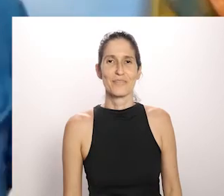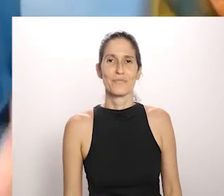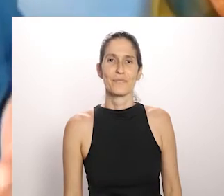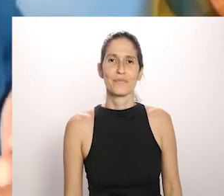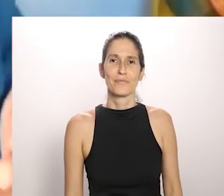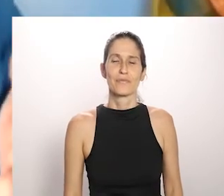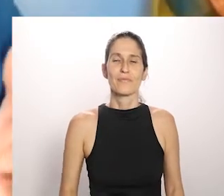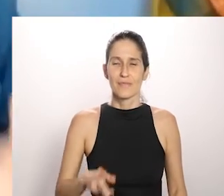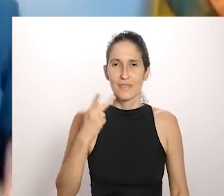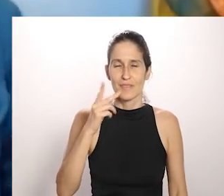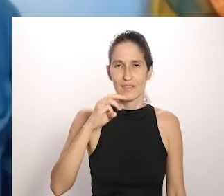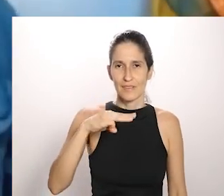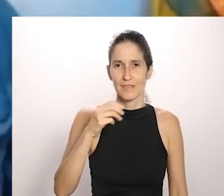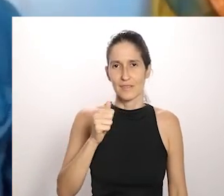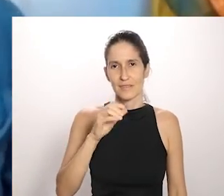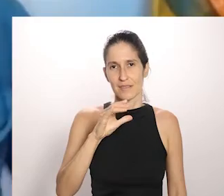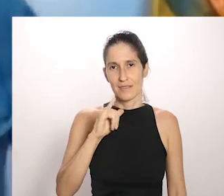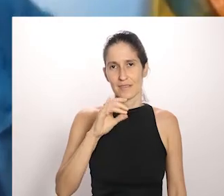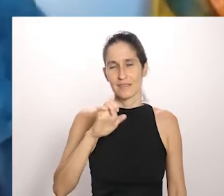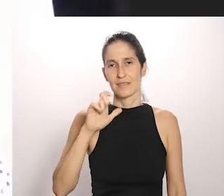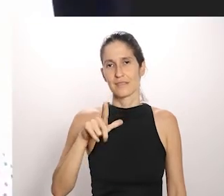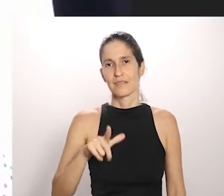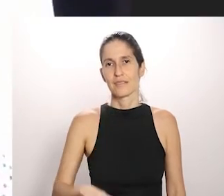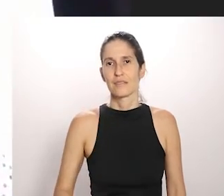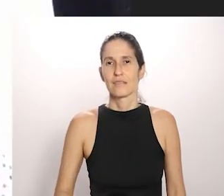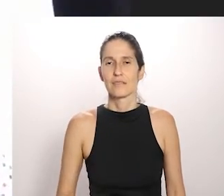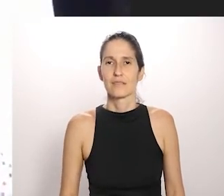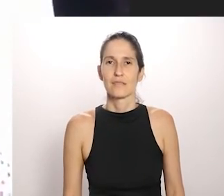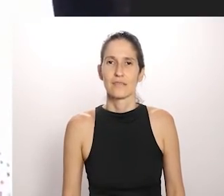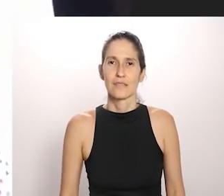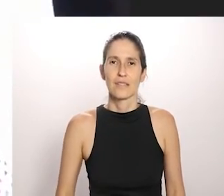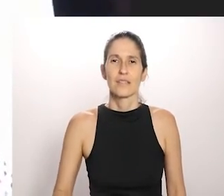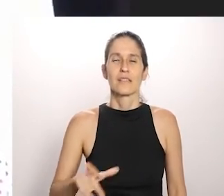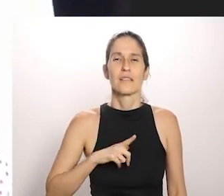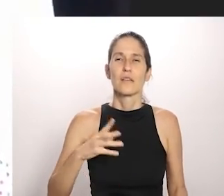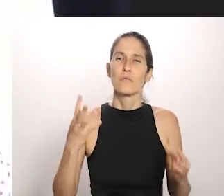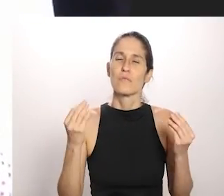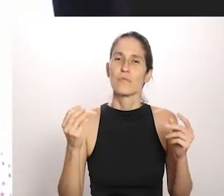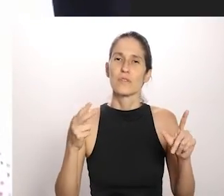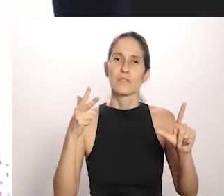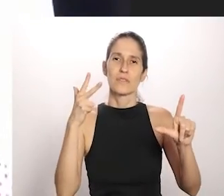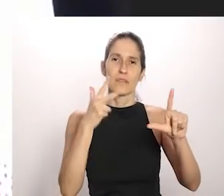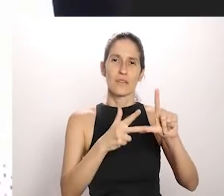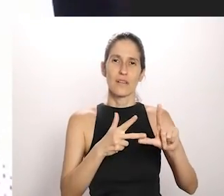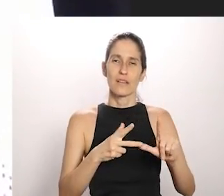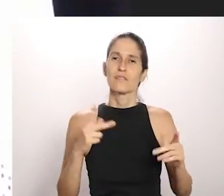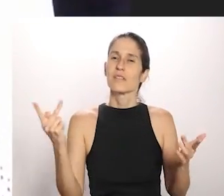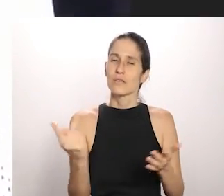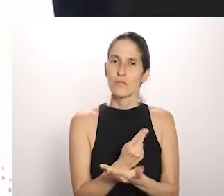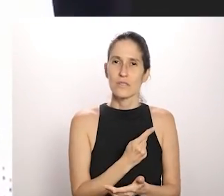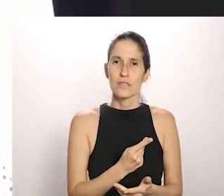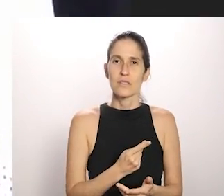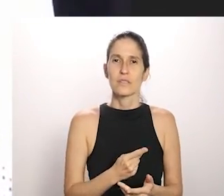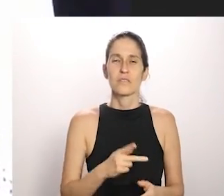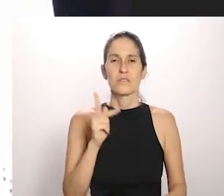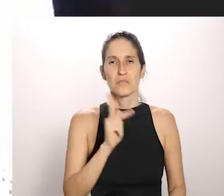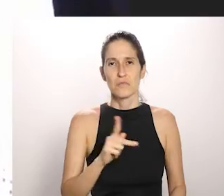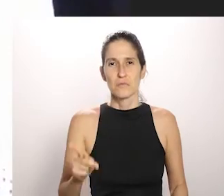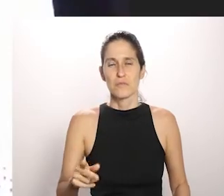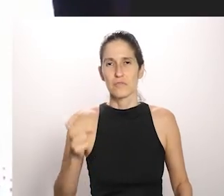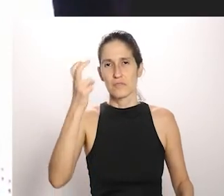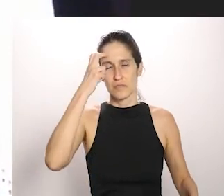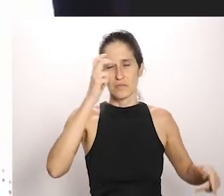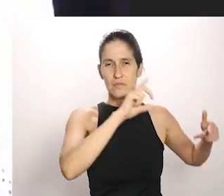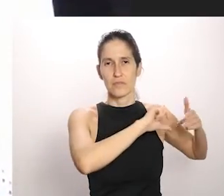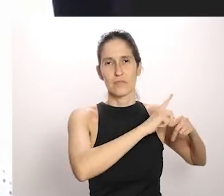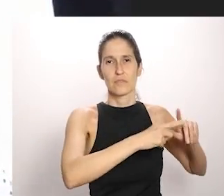Gabriel quer falar mais alguma coisa diga lá Marcel inclusive André tem muitas lives acontecendo com os mestres no interior tem várias lives